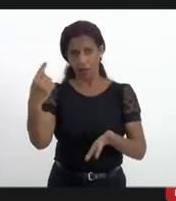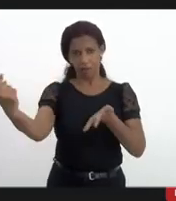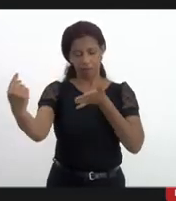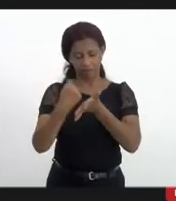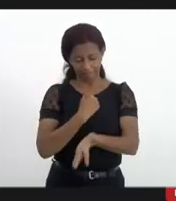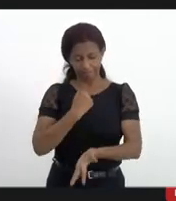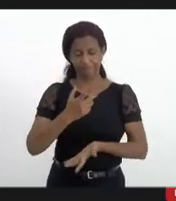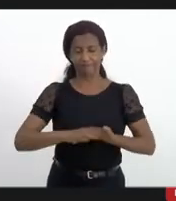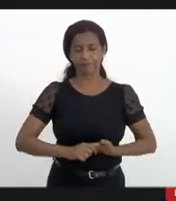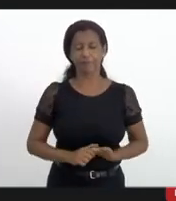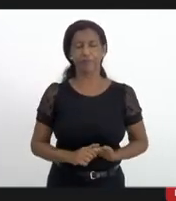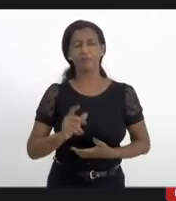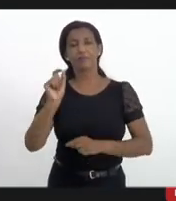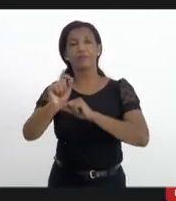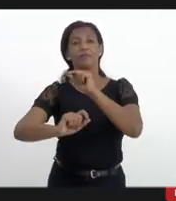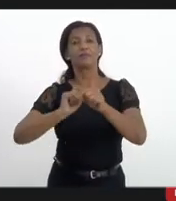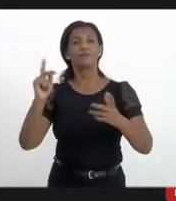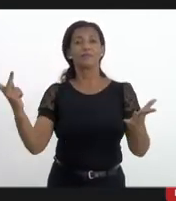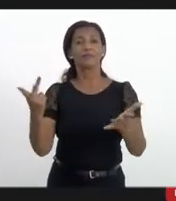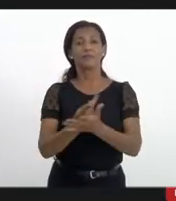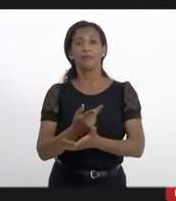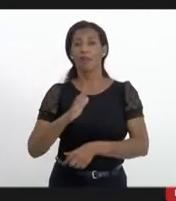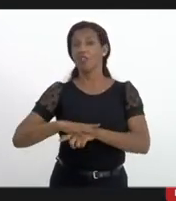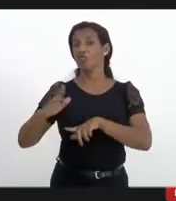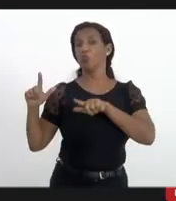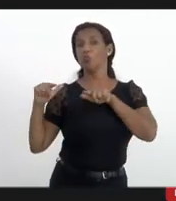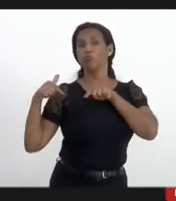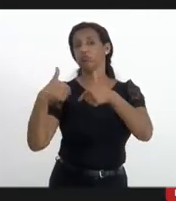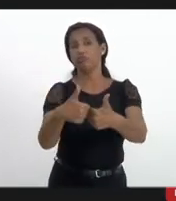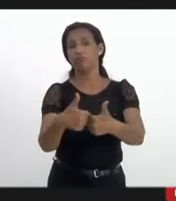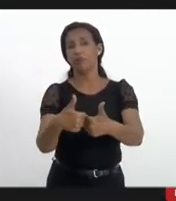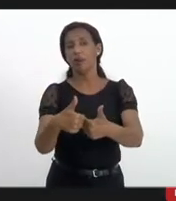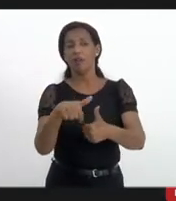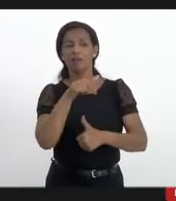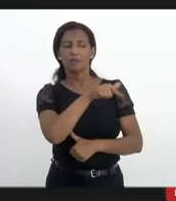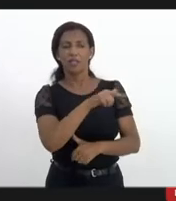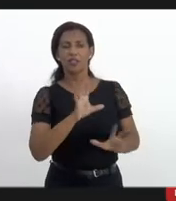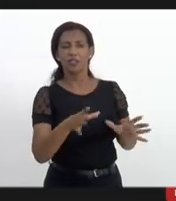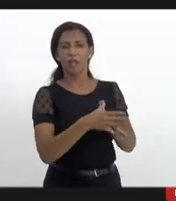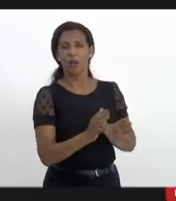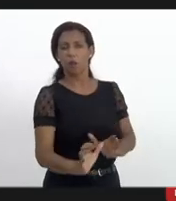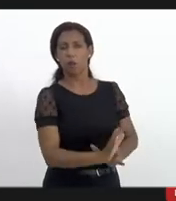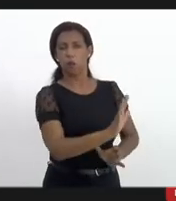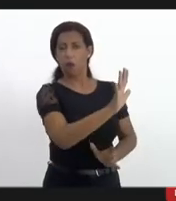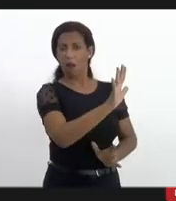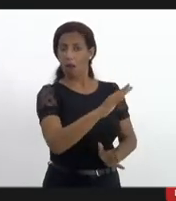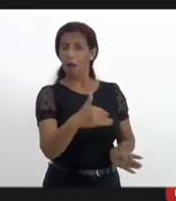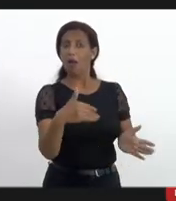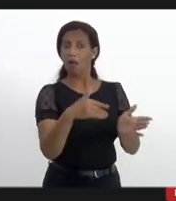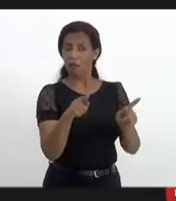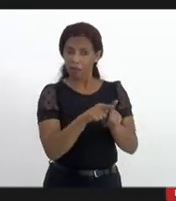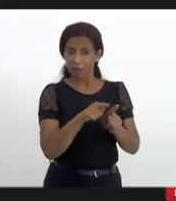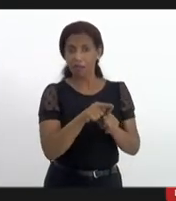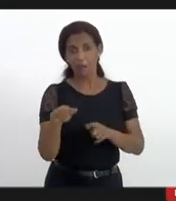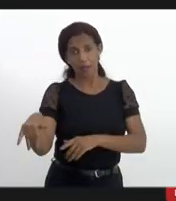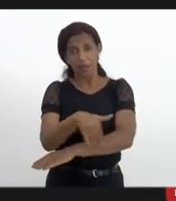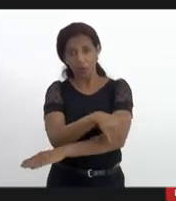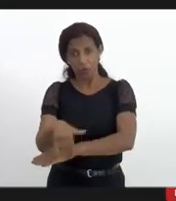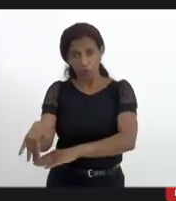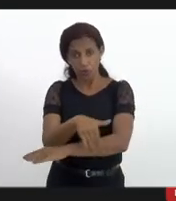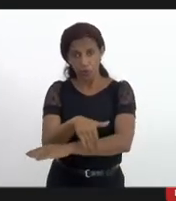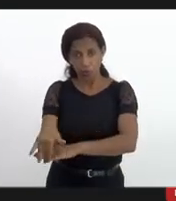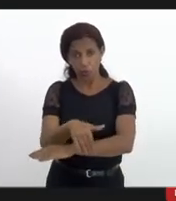é o que acontece é seguinte a gente opera é desde as comunidades até literalmente as ruas